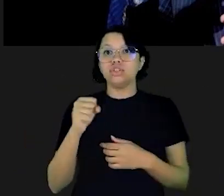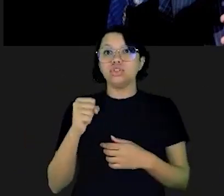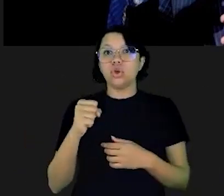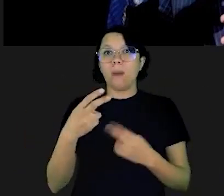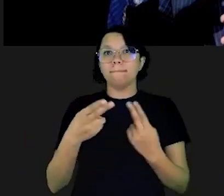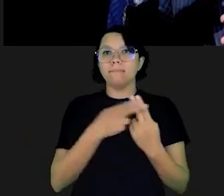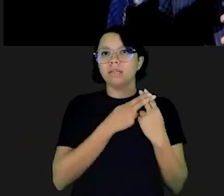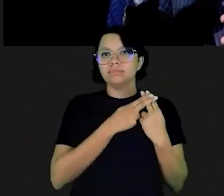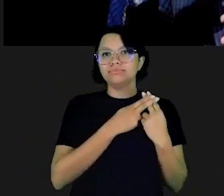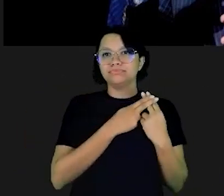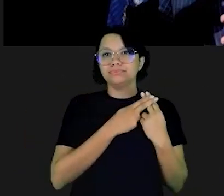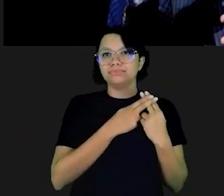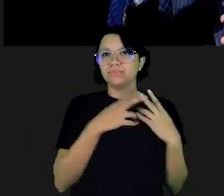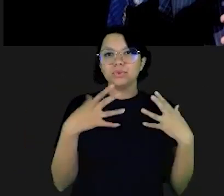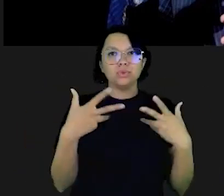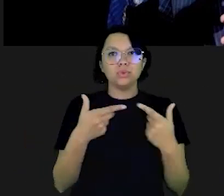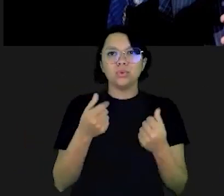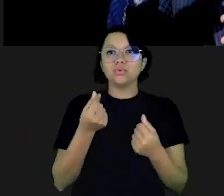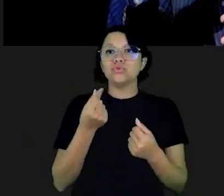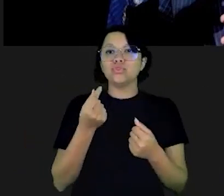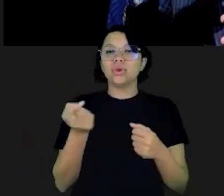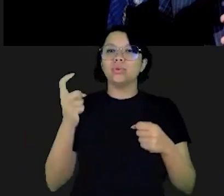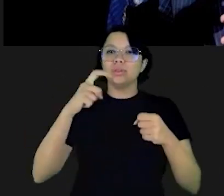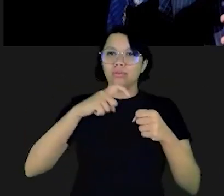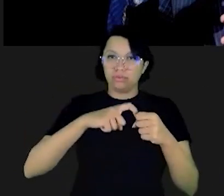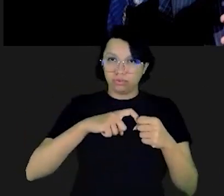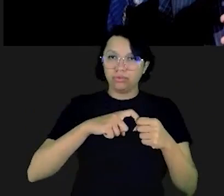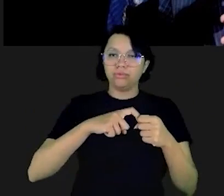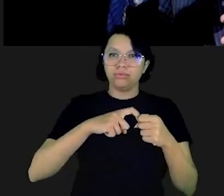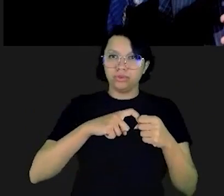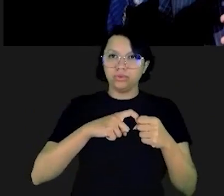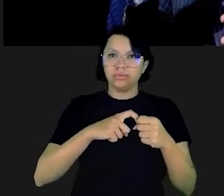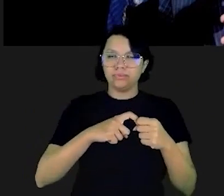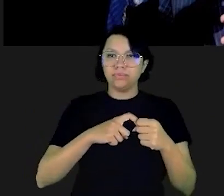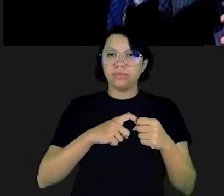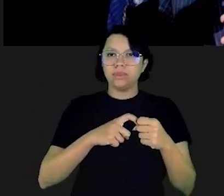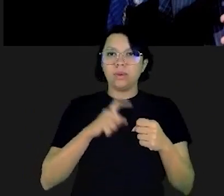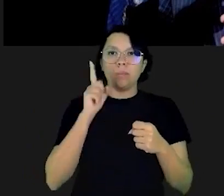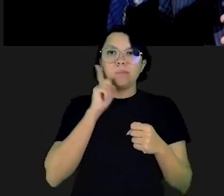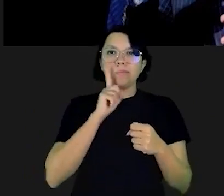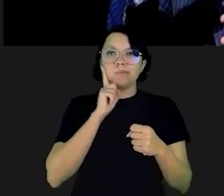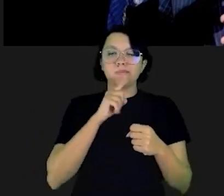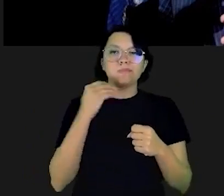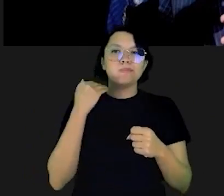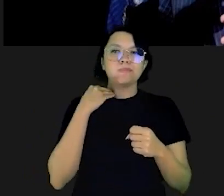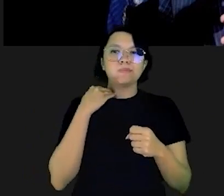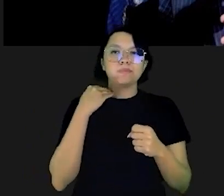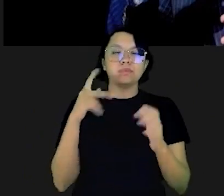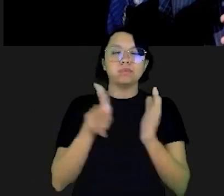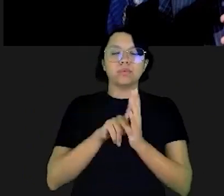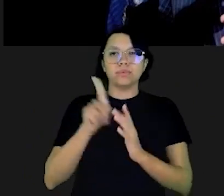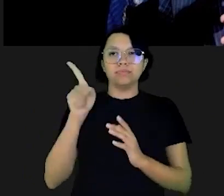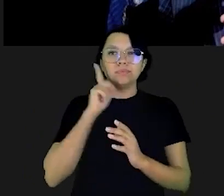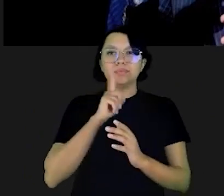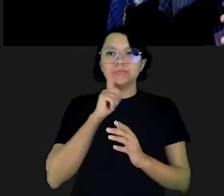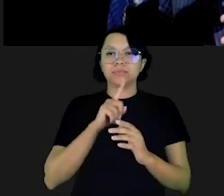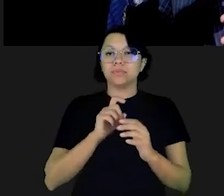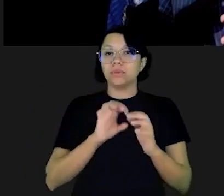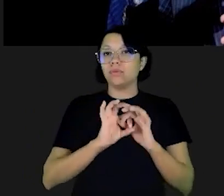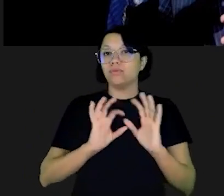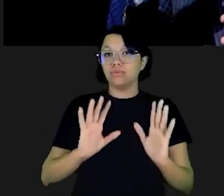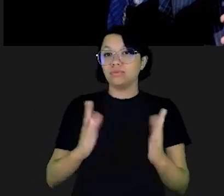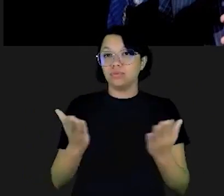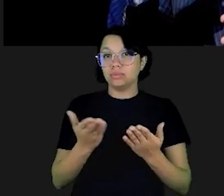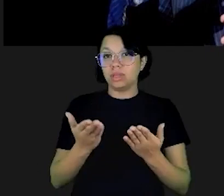bilionário, aos 28 estava preso e com todo o dinheiro que ele ganhou devolvido para o Tesouro Americano. Hoje foi solto,